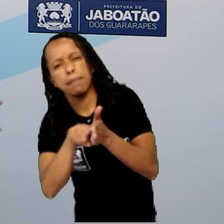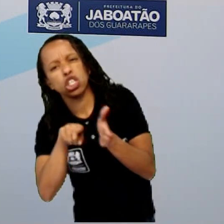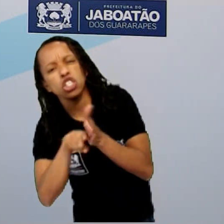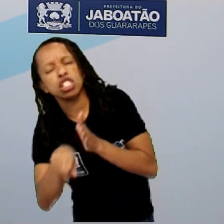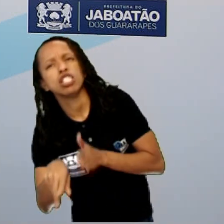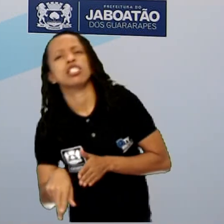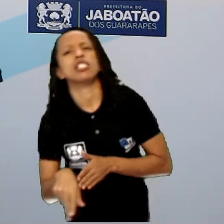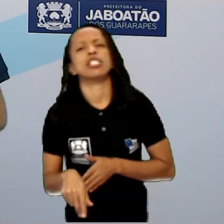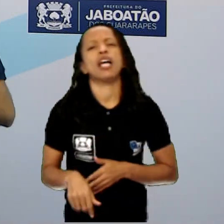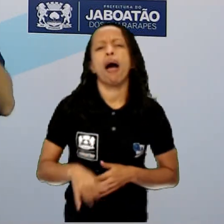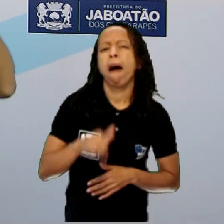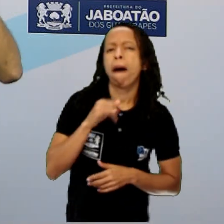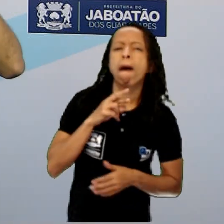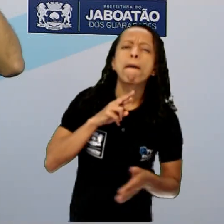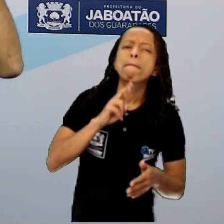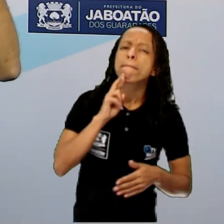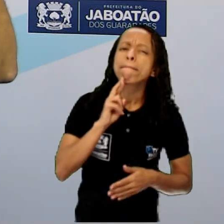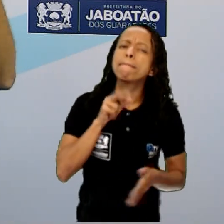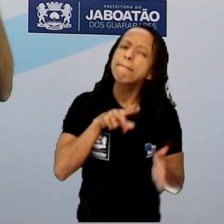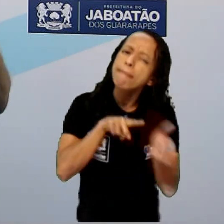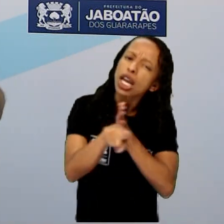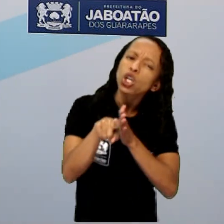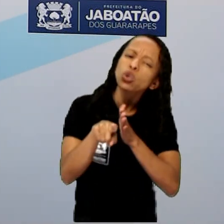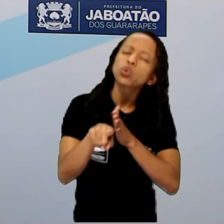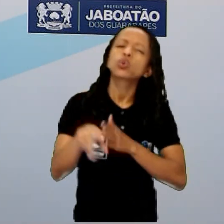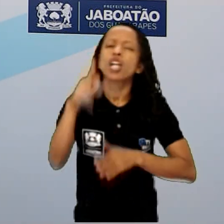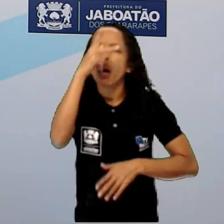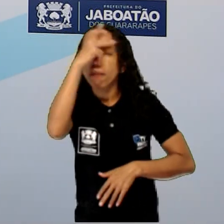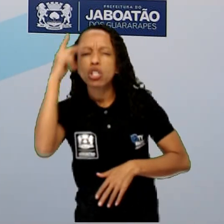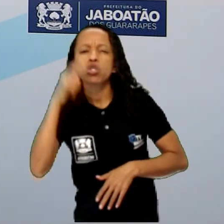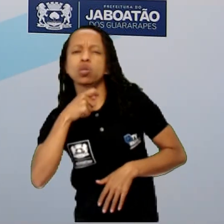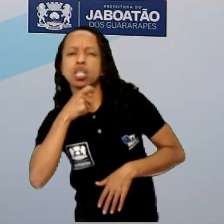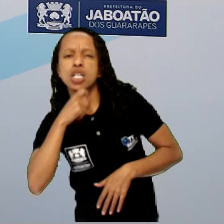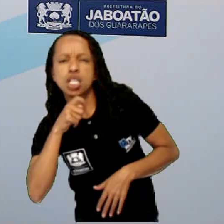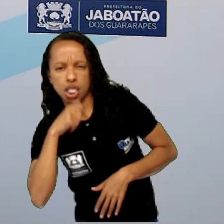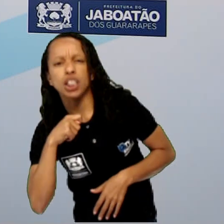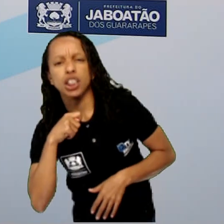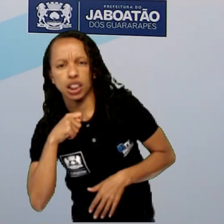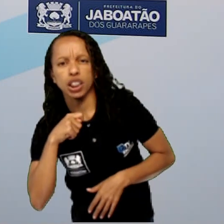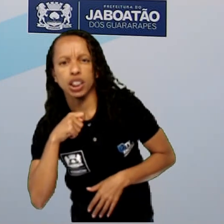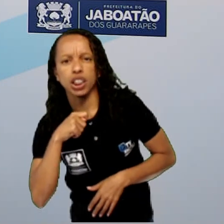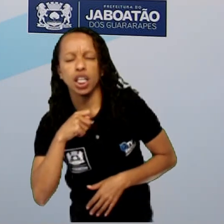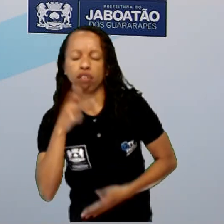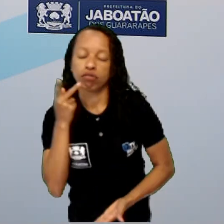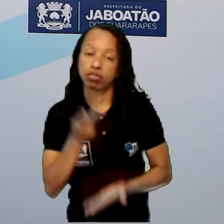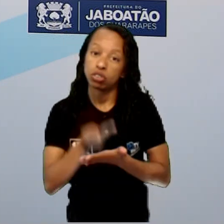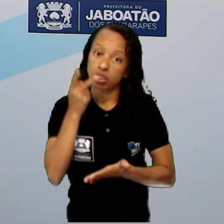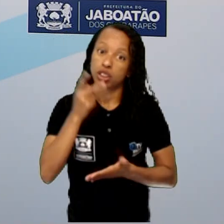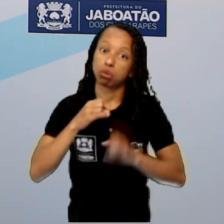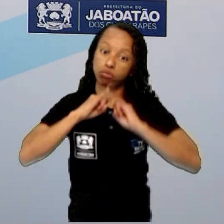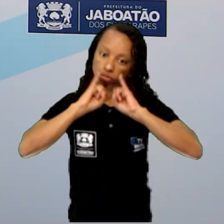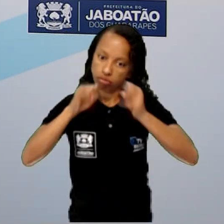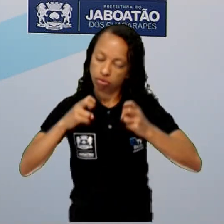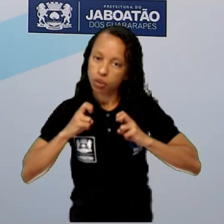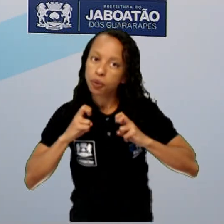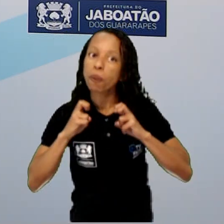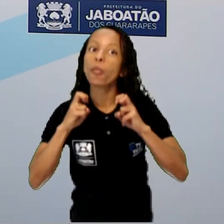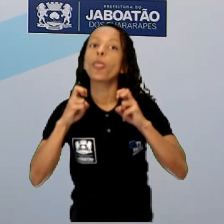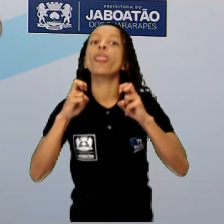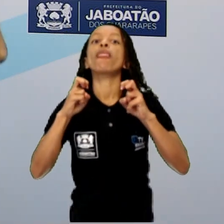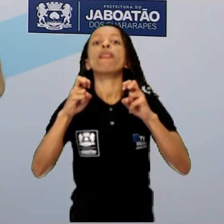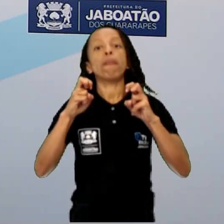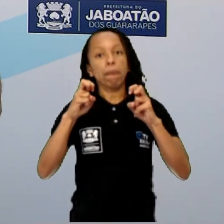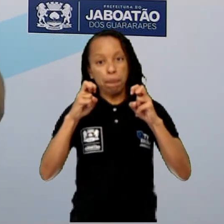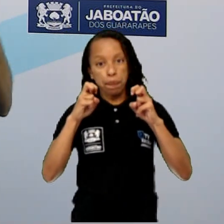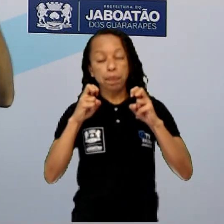idade, que conhece algum acontecimento antigo sobre Jaboatão dos Guararapes. Lembrando que quem contou essa foi... Os